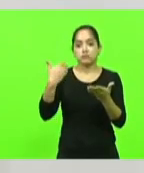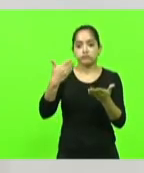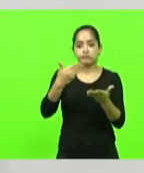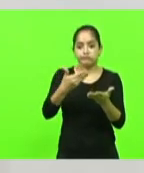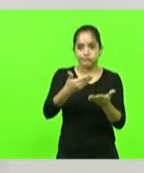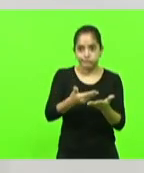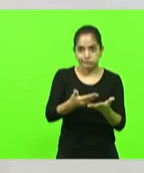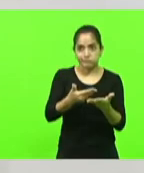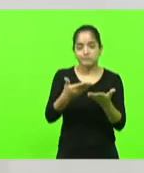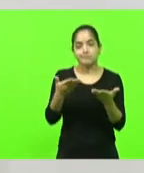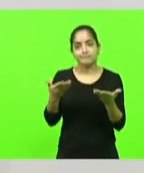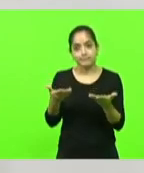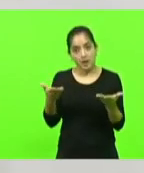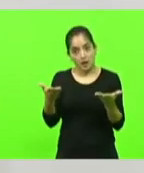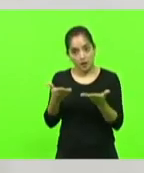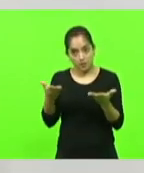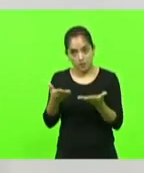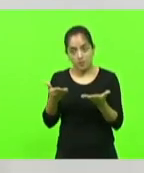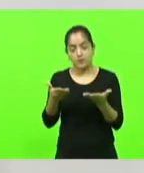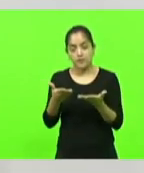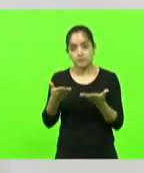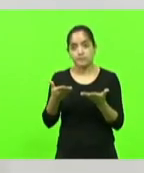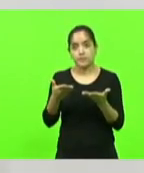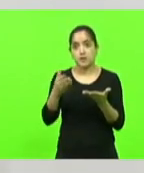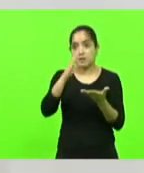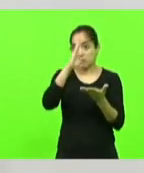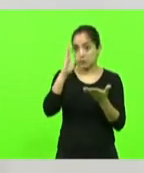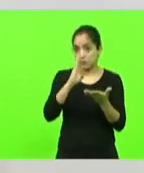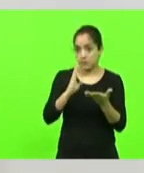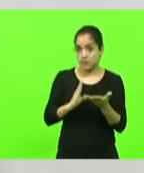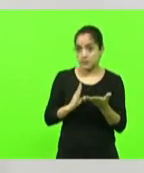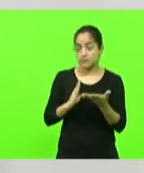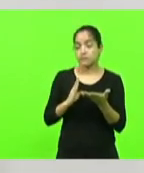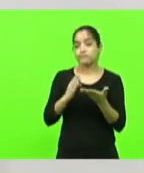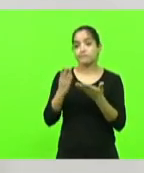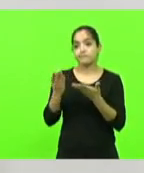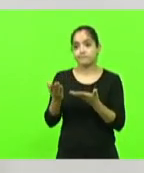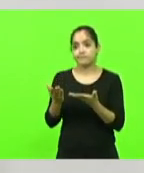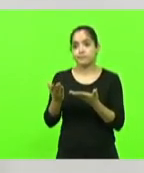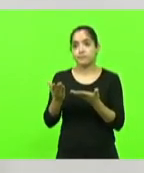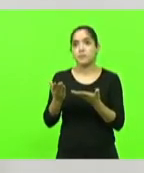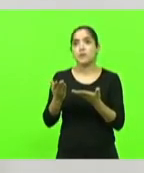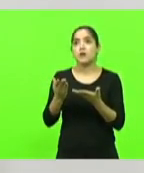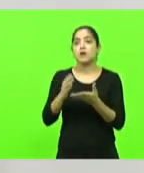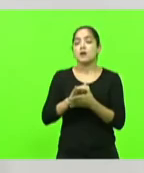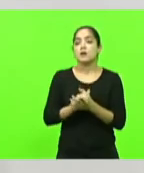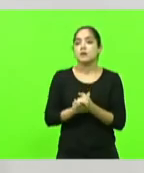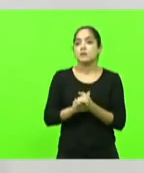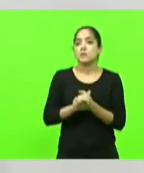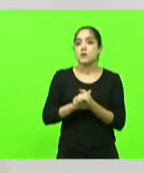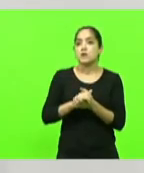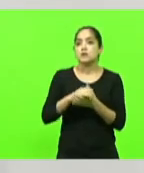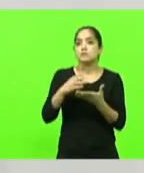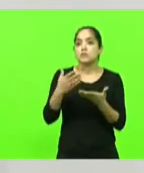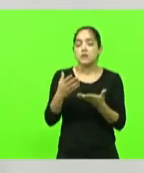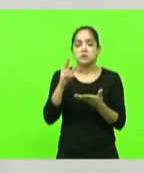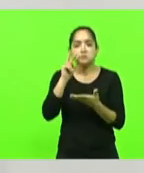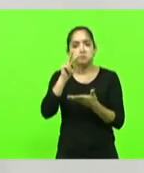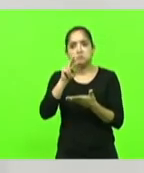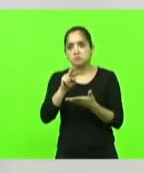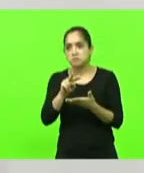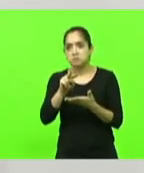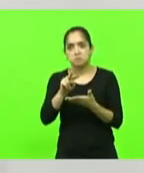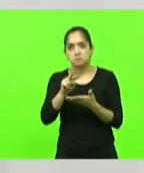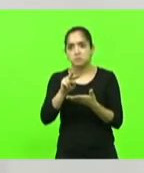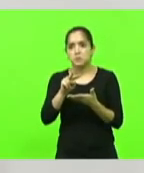infelizmente chegou agora nesse momento que o Brasil está atravessando onde nos últimos 95 anos nós não assistimos uma